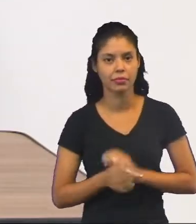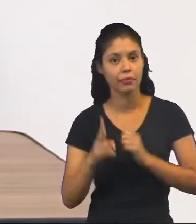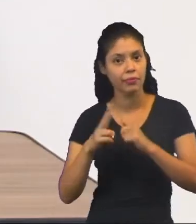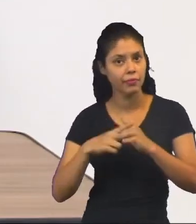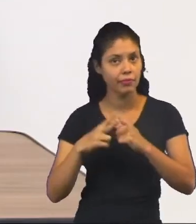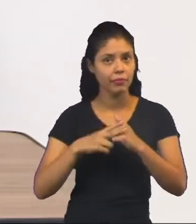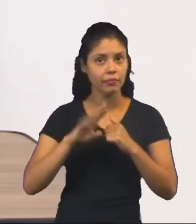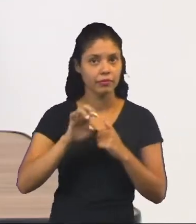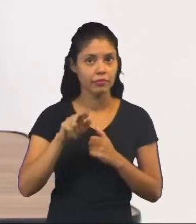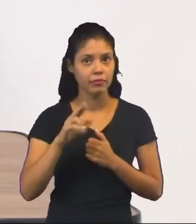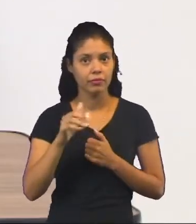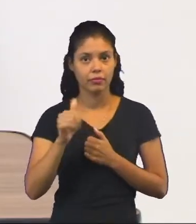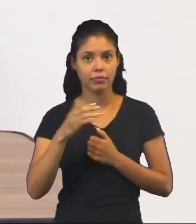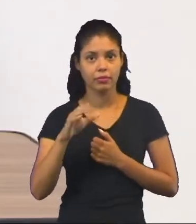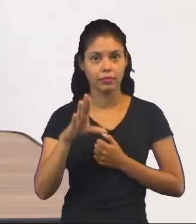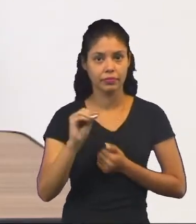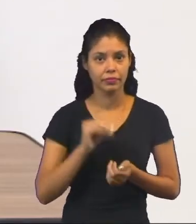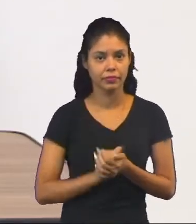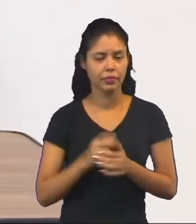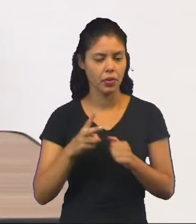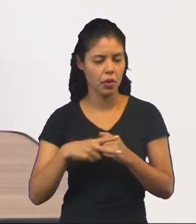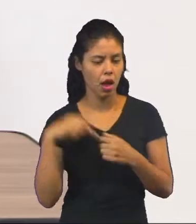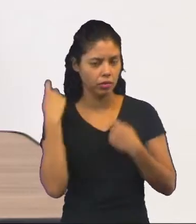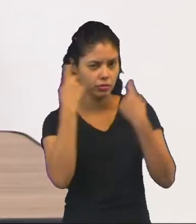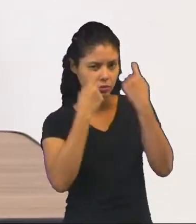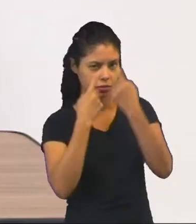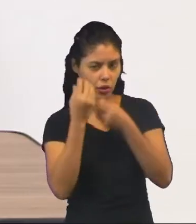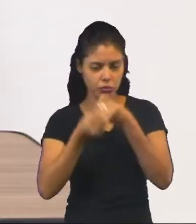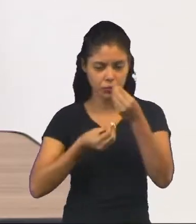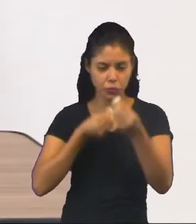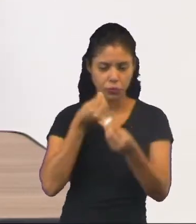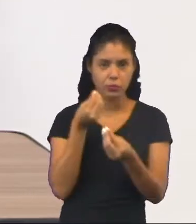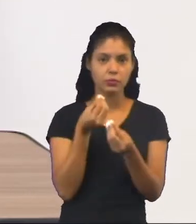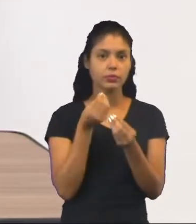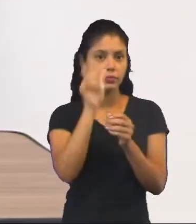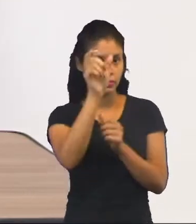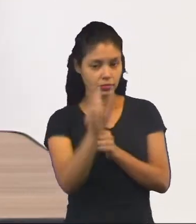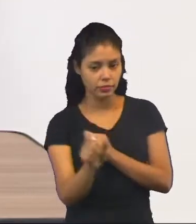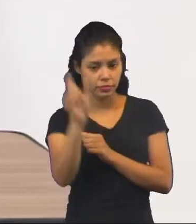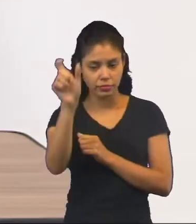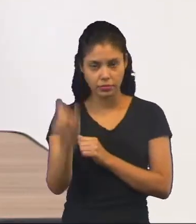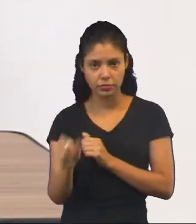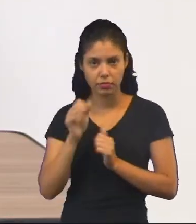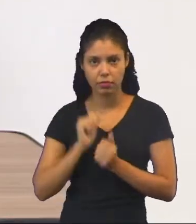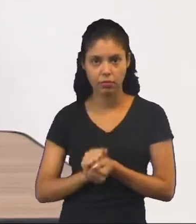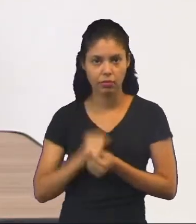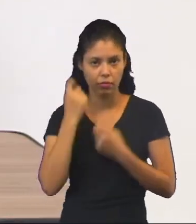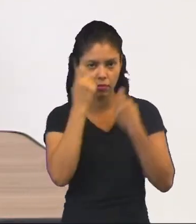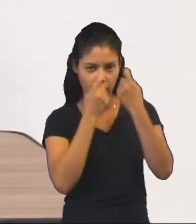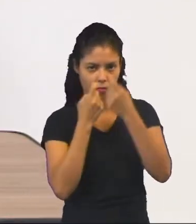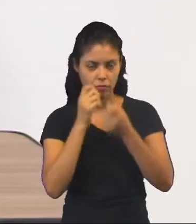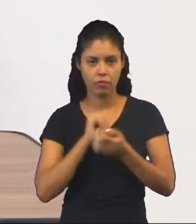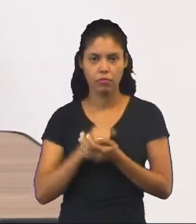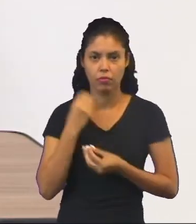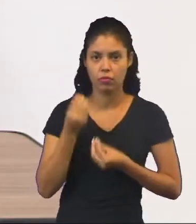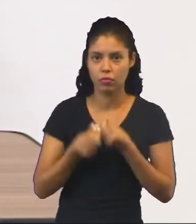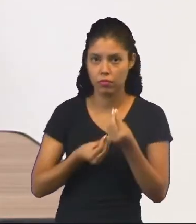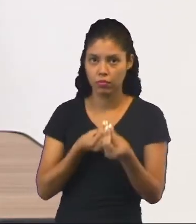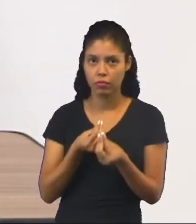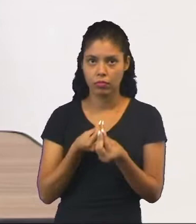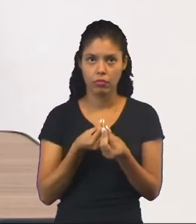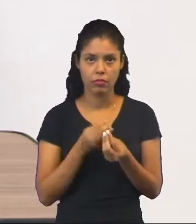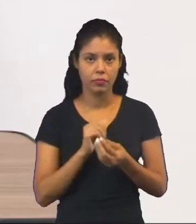Verbos de enunciação é aqueles verbos que expressam a maneira como os personagens vão se expressar, a maneira que eles